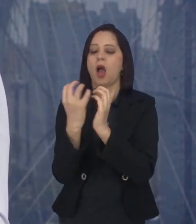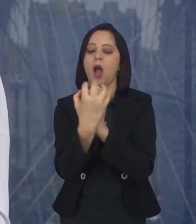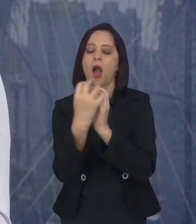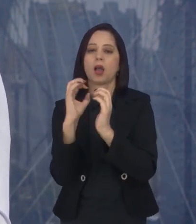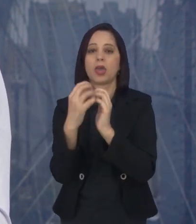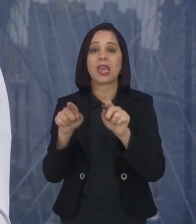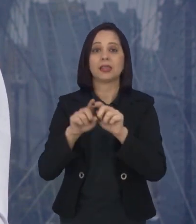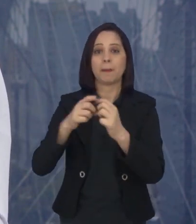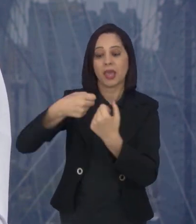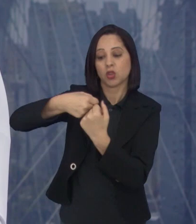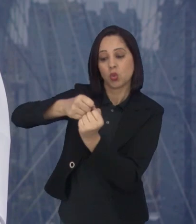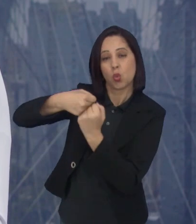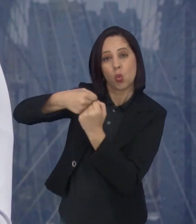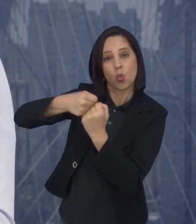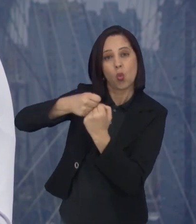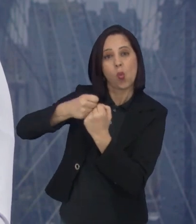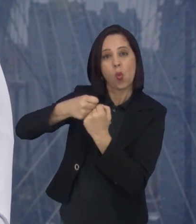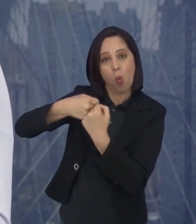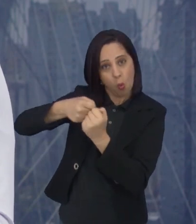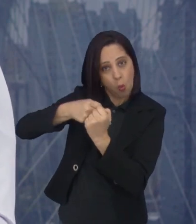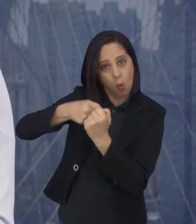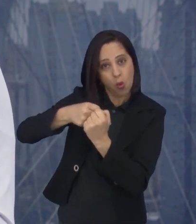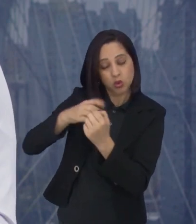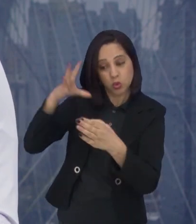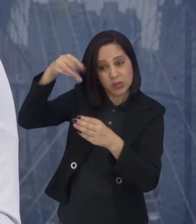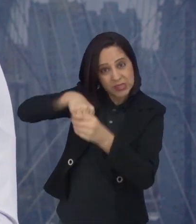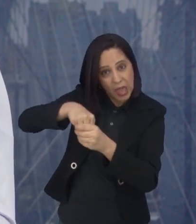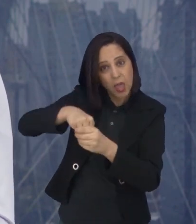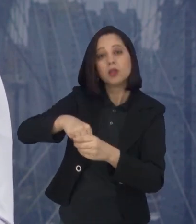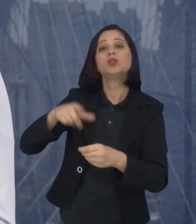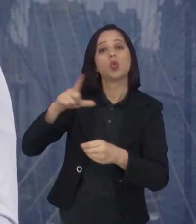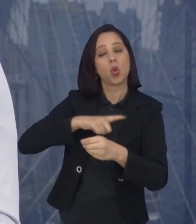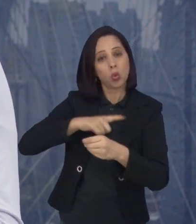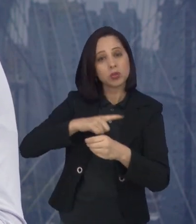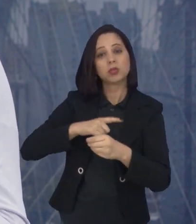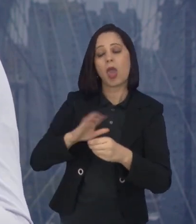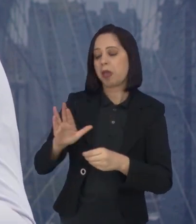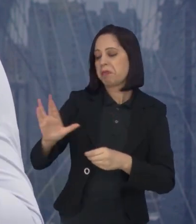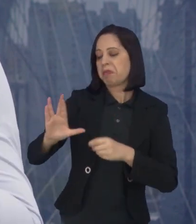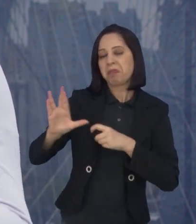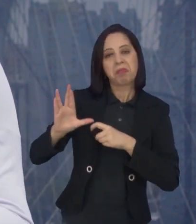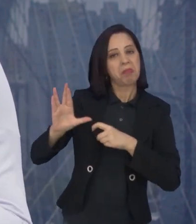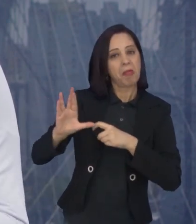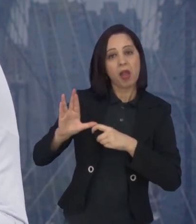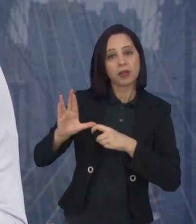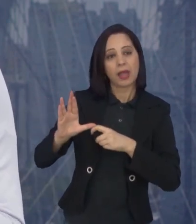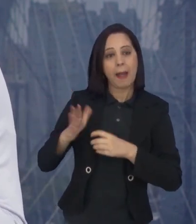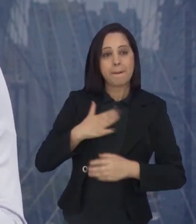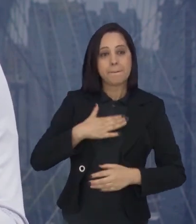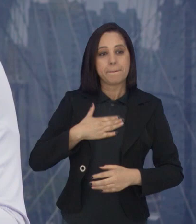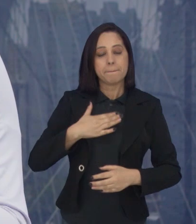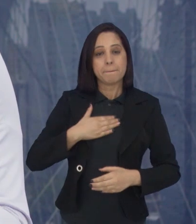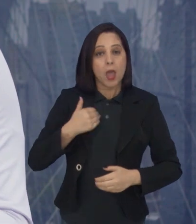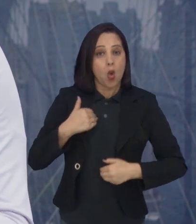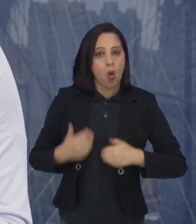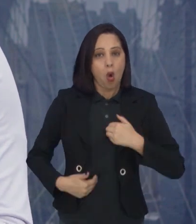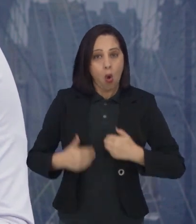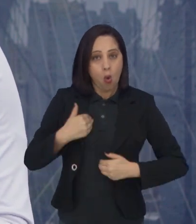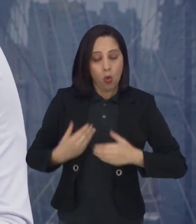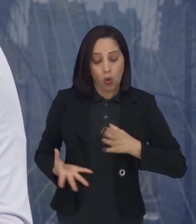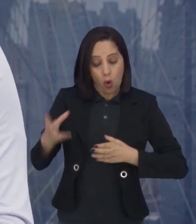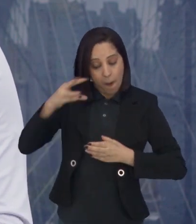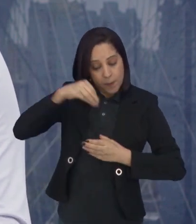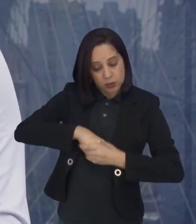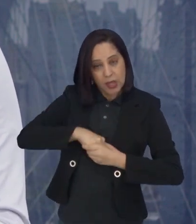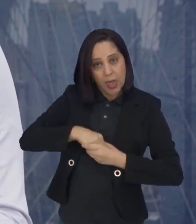ósteo muscular, eu tenho cannabis em região ocular. Então, o meu corpo, ele tem receptores de cannabis